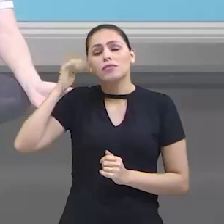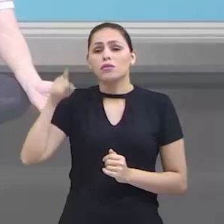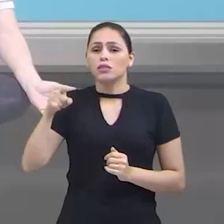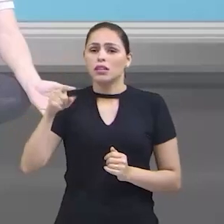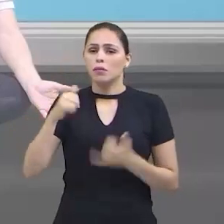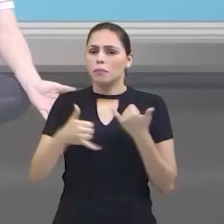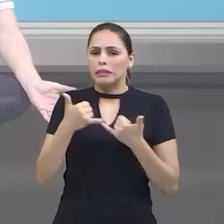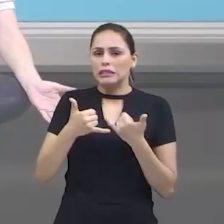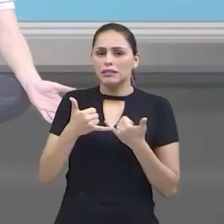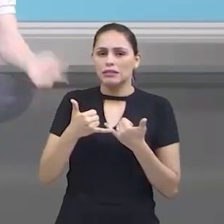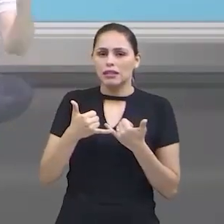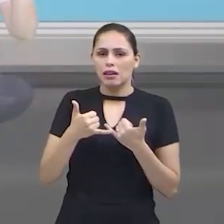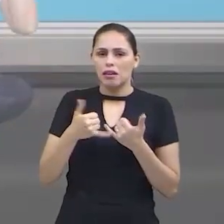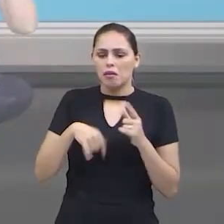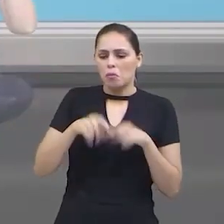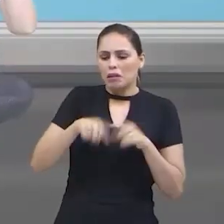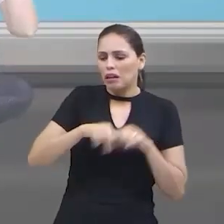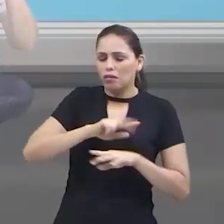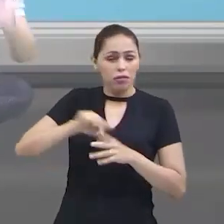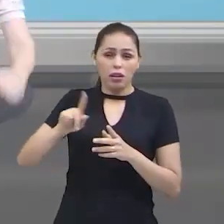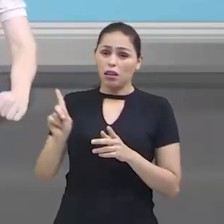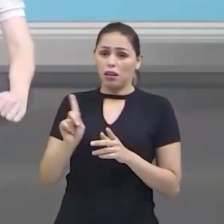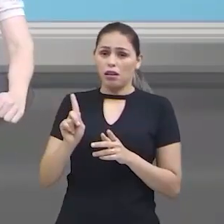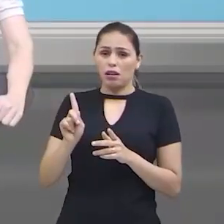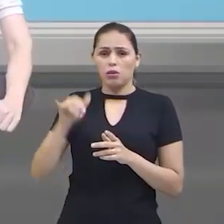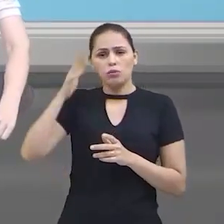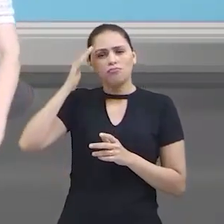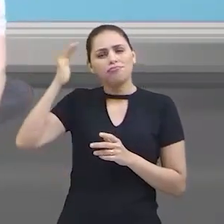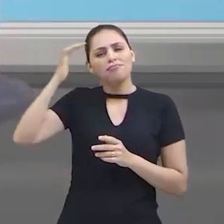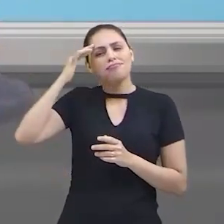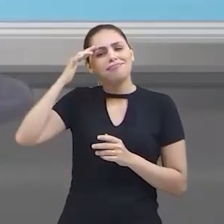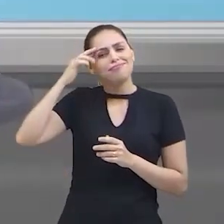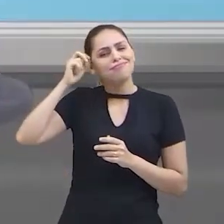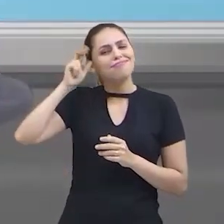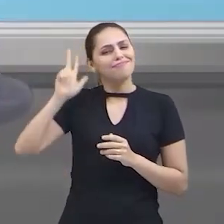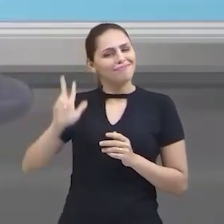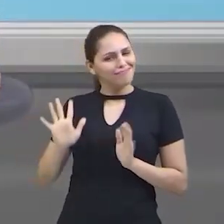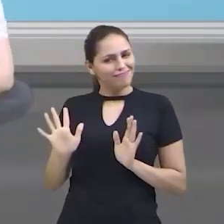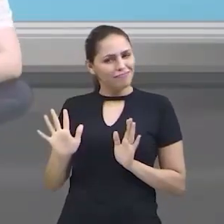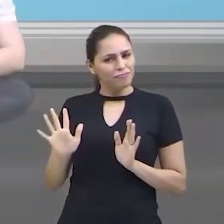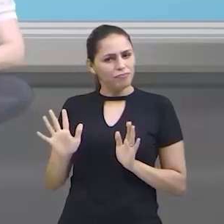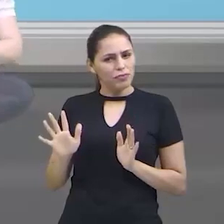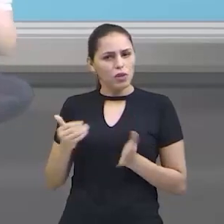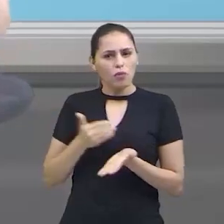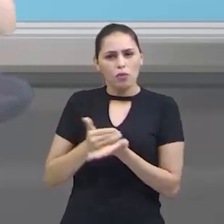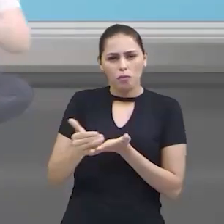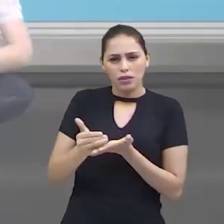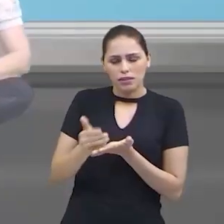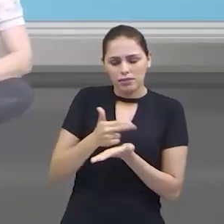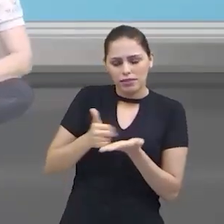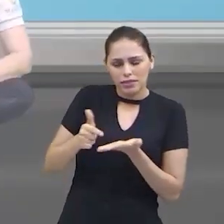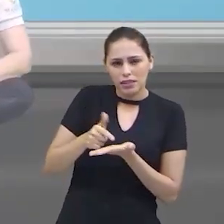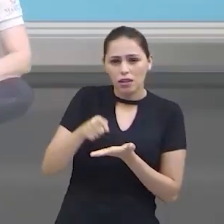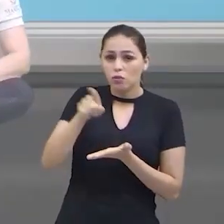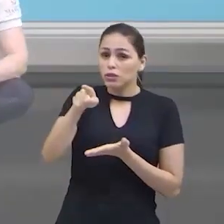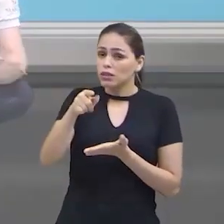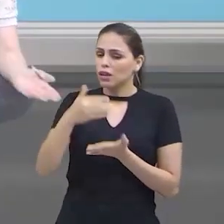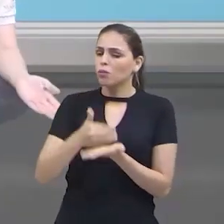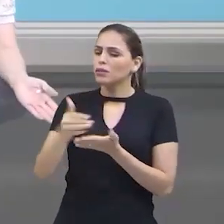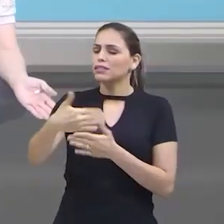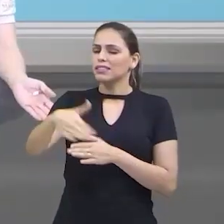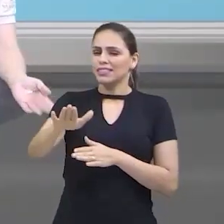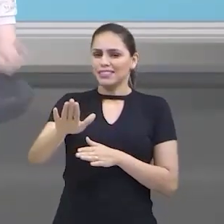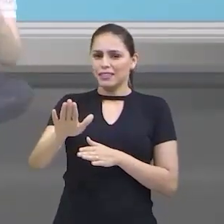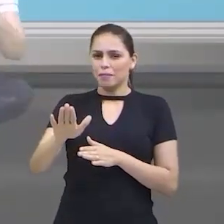brincar, a gente não precisa de muita coisa. Só usa a nossa criatividade. Eu vou começar o meu desenho aqui. E você começa aí.